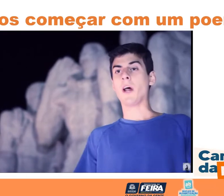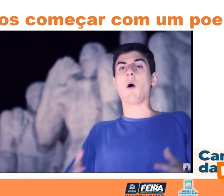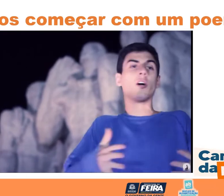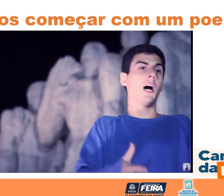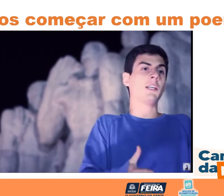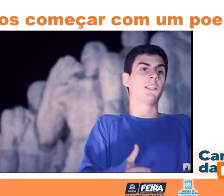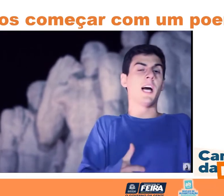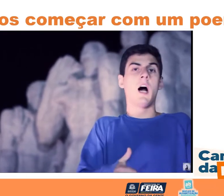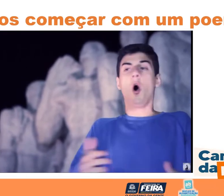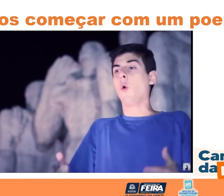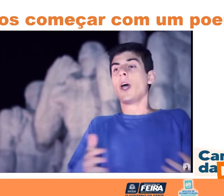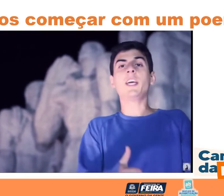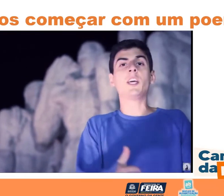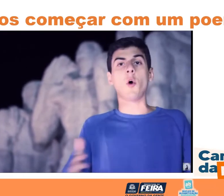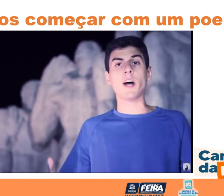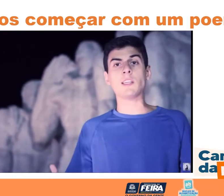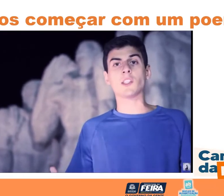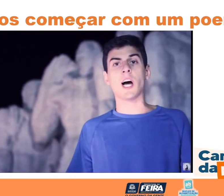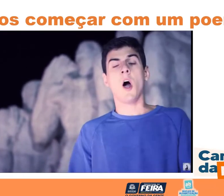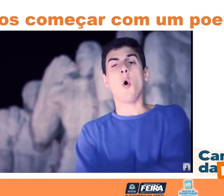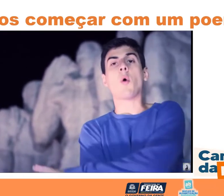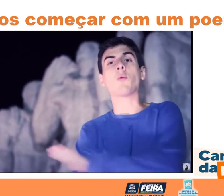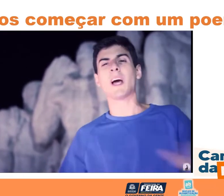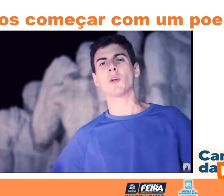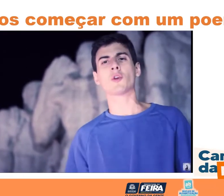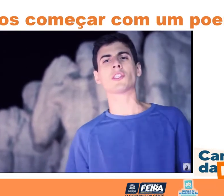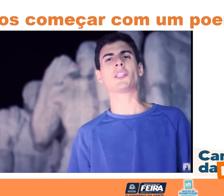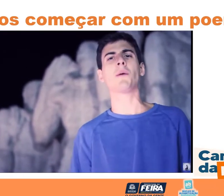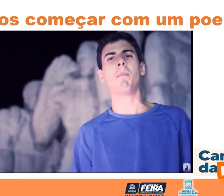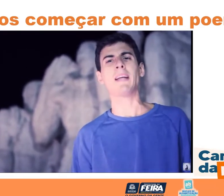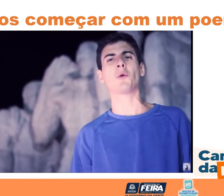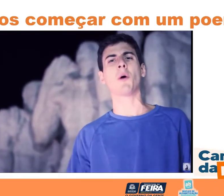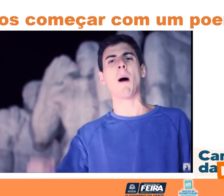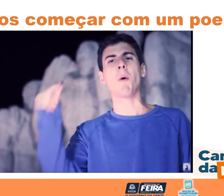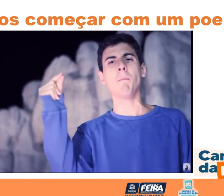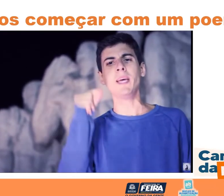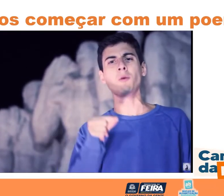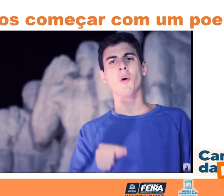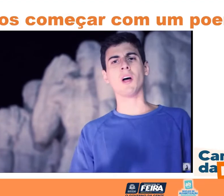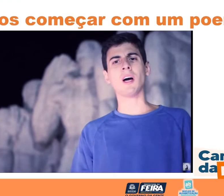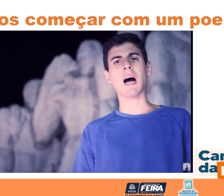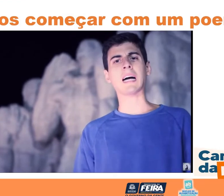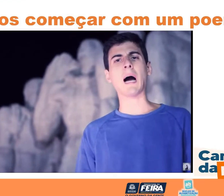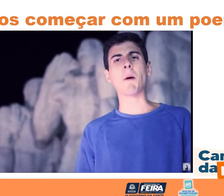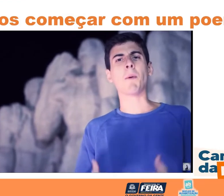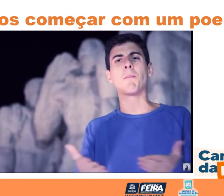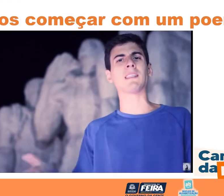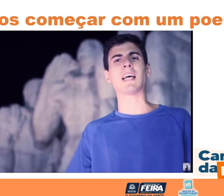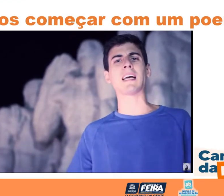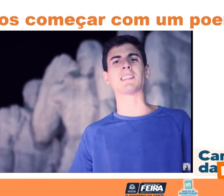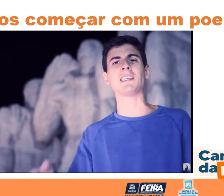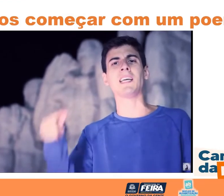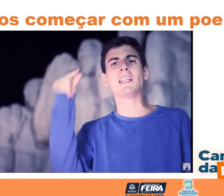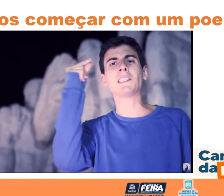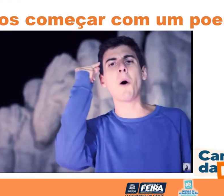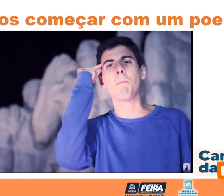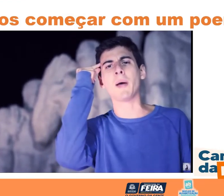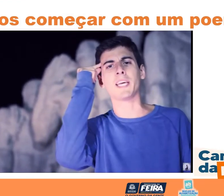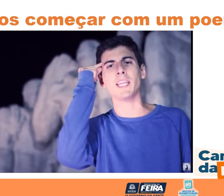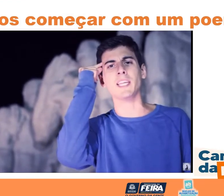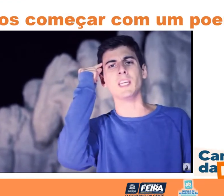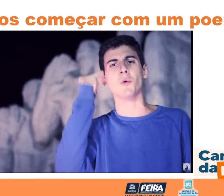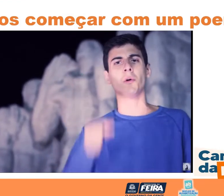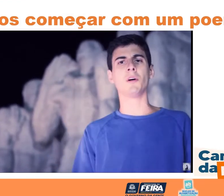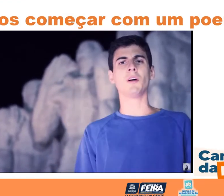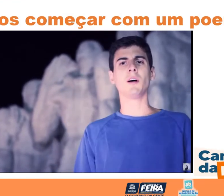Por arrogância ou ignorância ou qualquer outro sentimento que eu abomino, acaba por pensar assim, tão